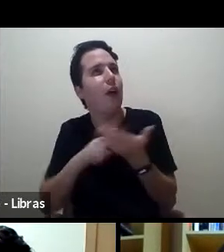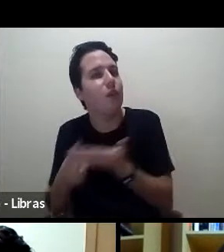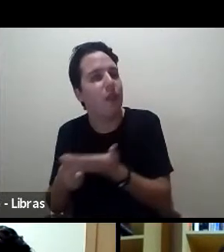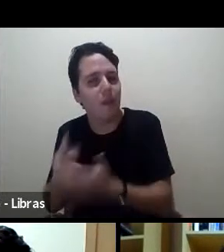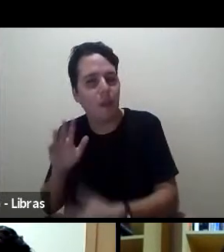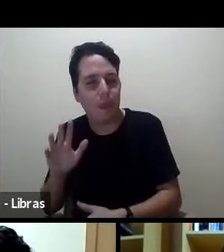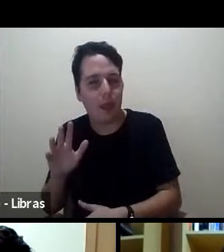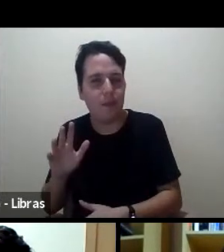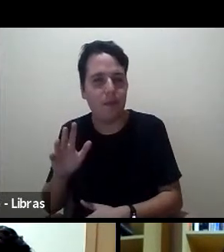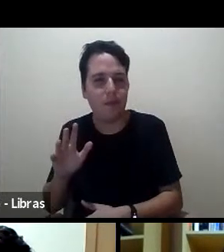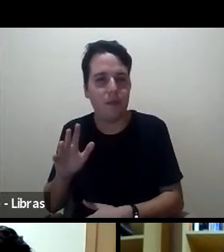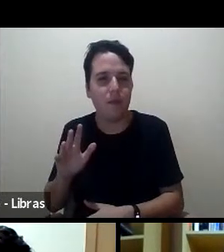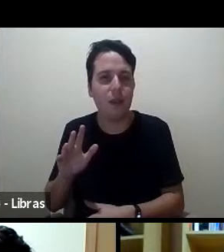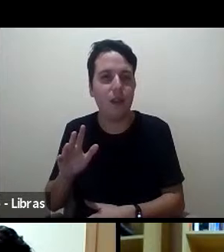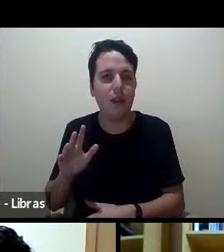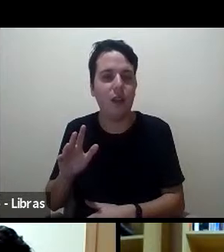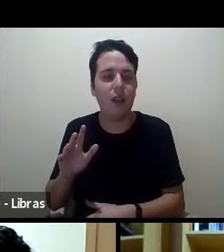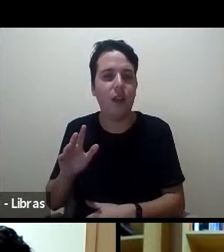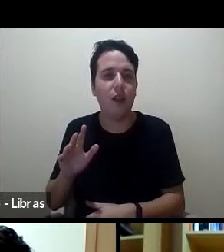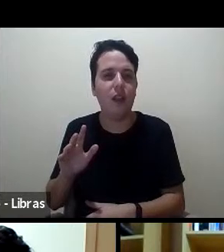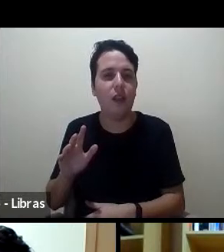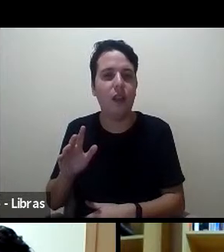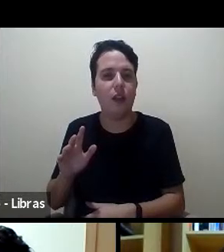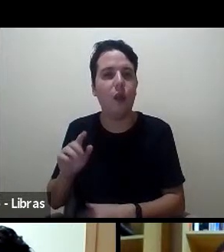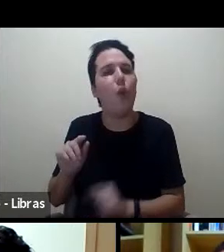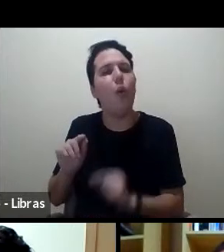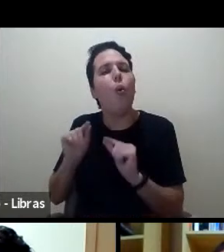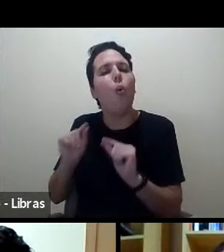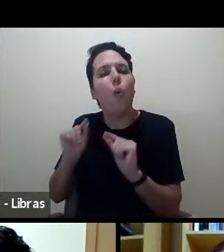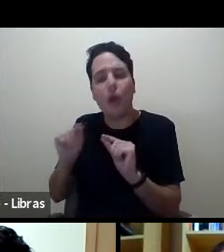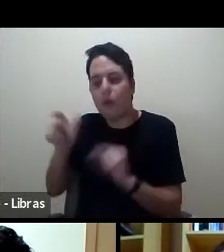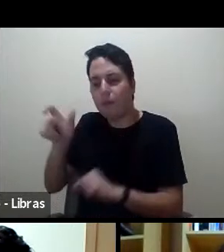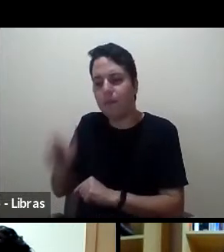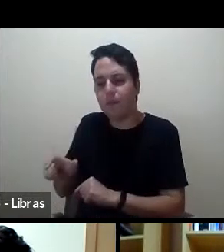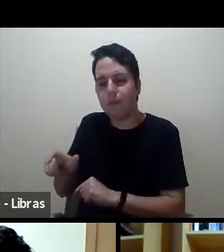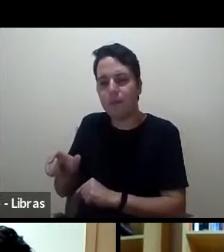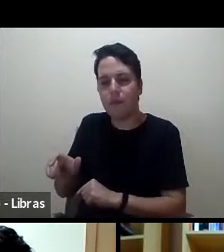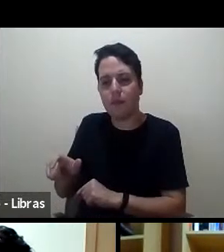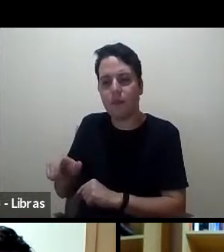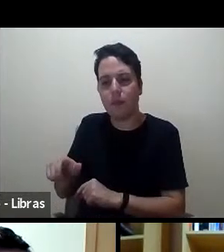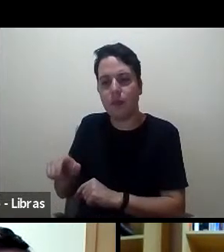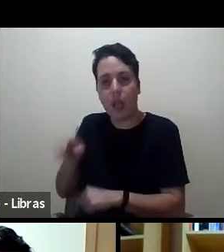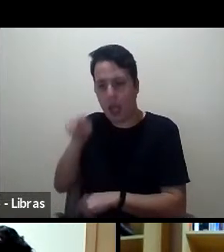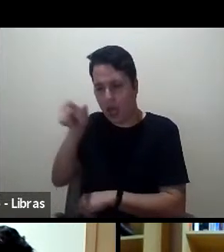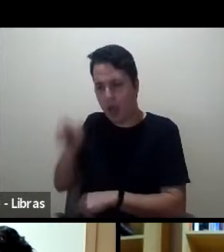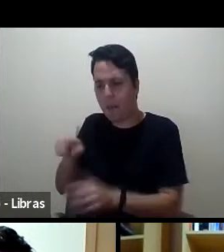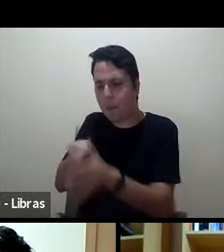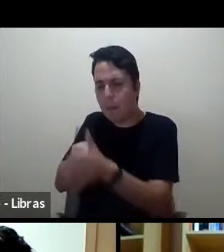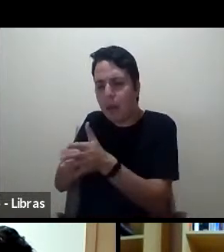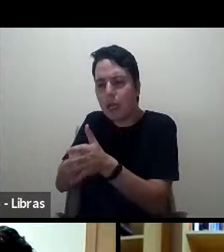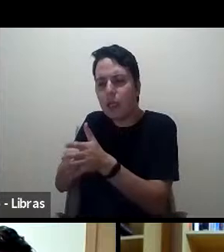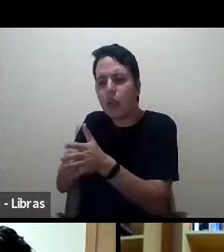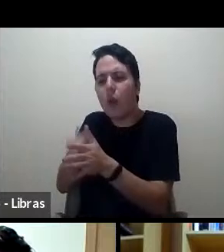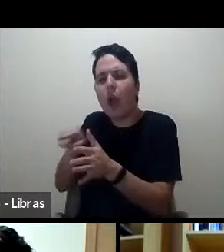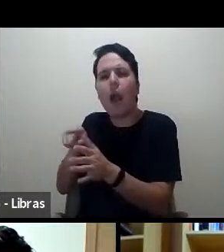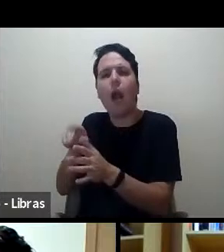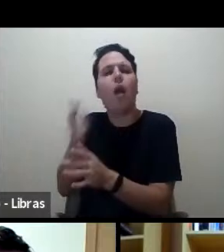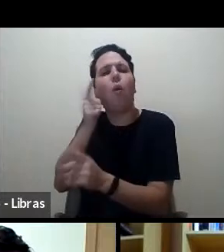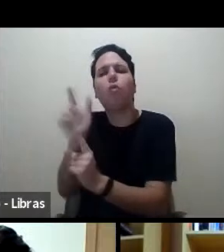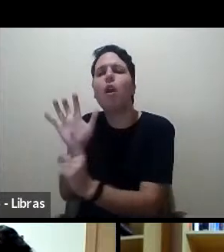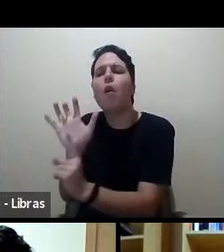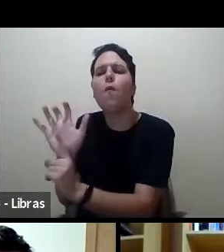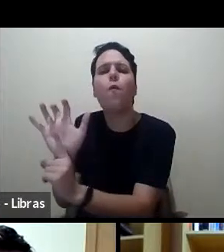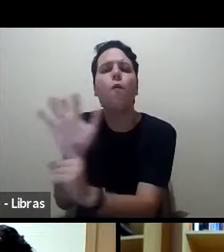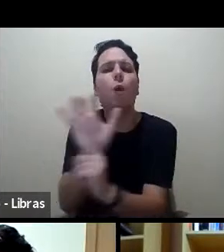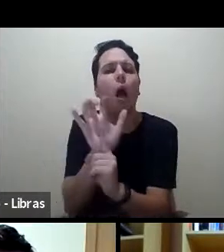Que é que faz uma pesquisadora ou um pesquisador ser influente? Tener essa coisa